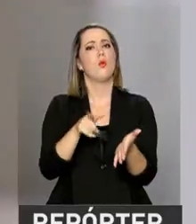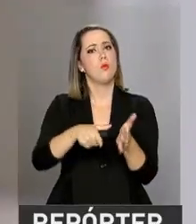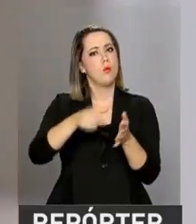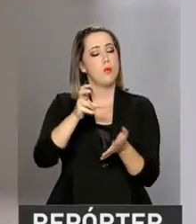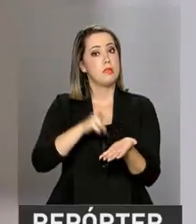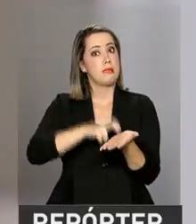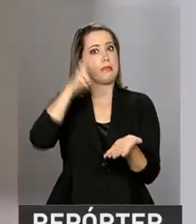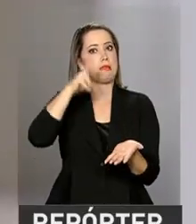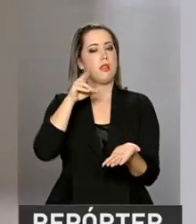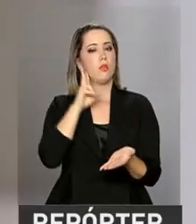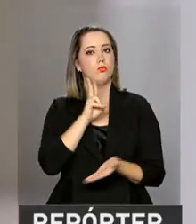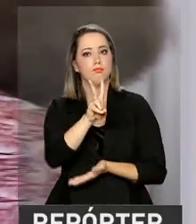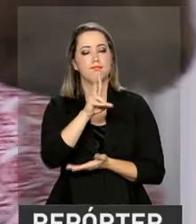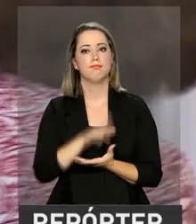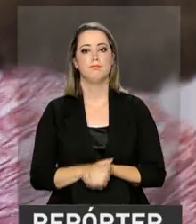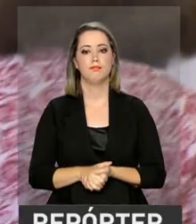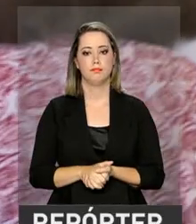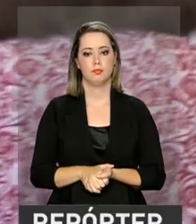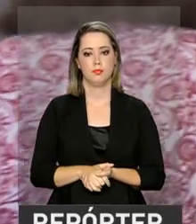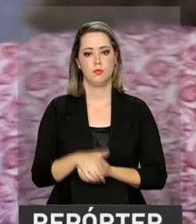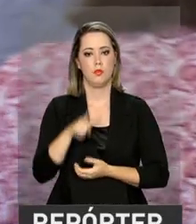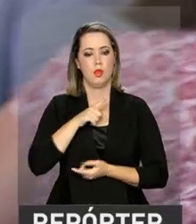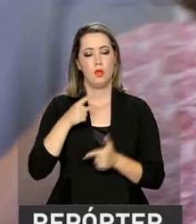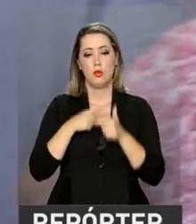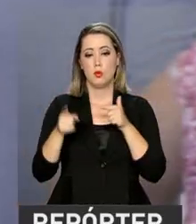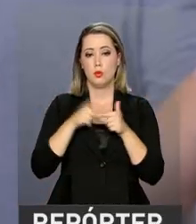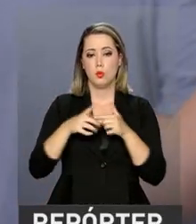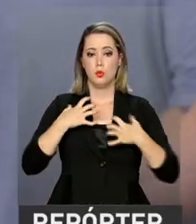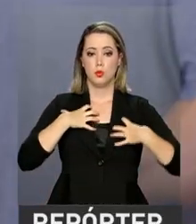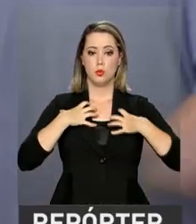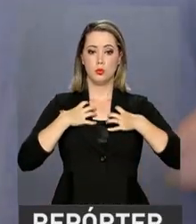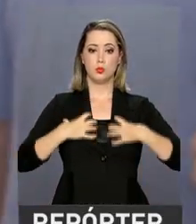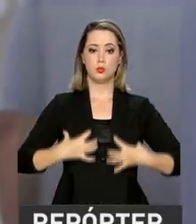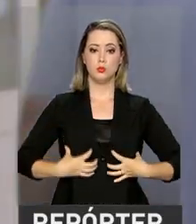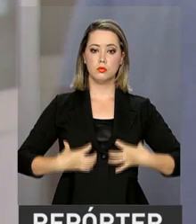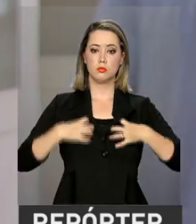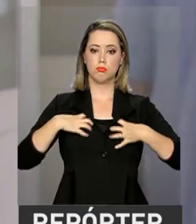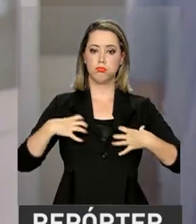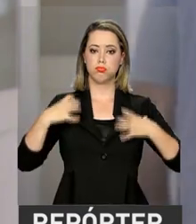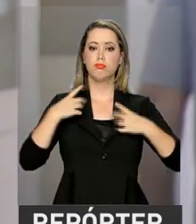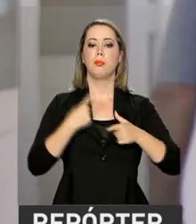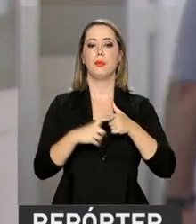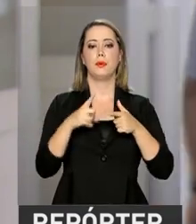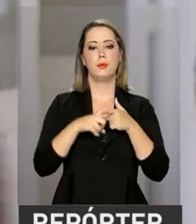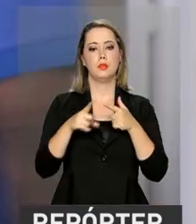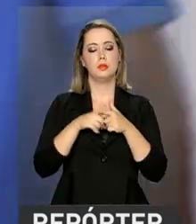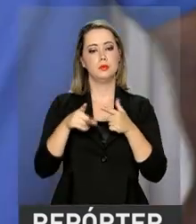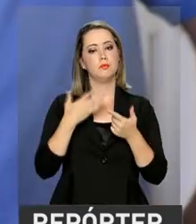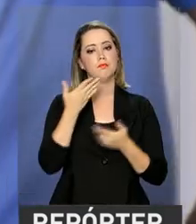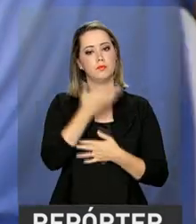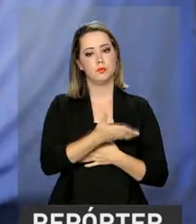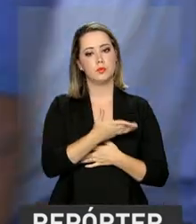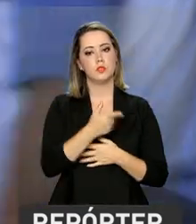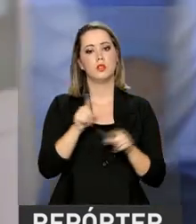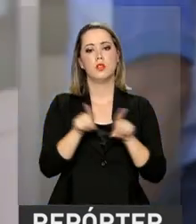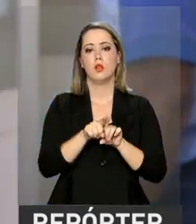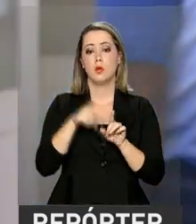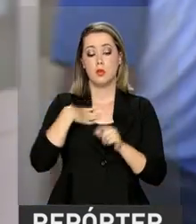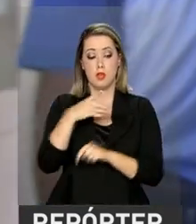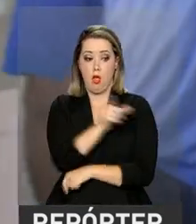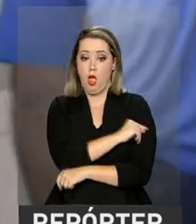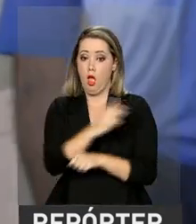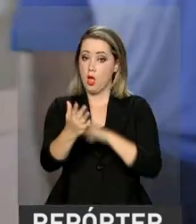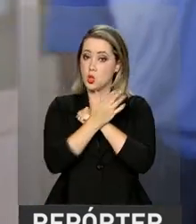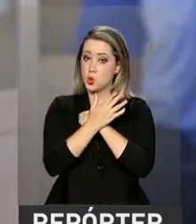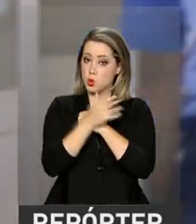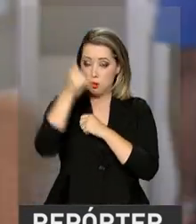Foi o caso do seu Heraldo. Eu tenho problemas pulmonares, por exemplo, e isso me livra de uma série de possibilidades